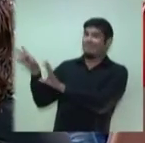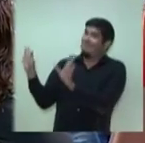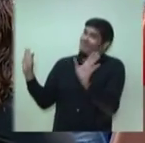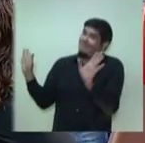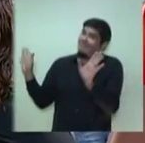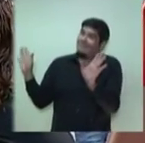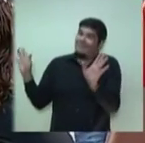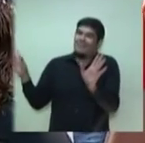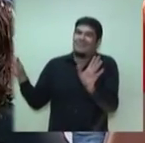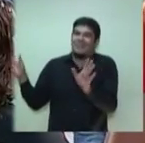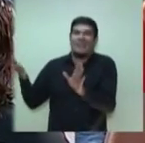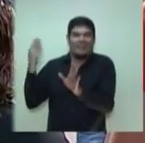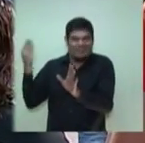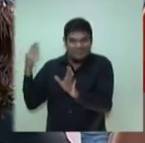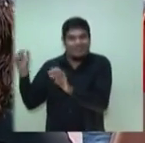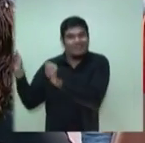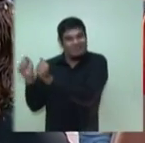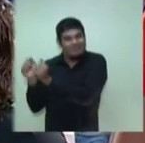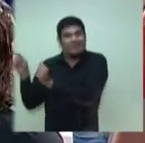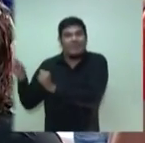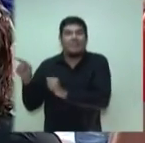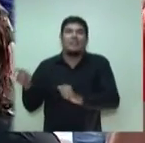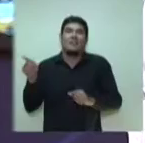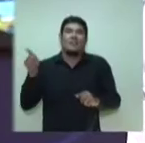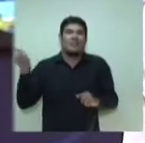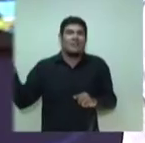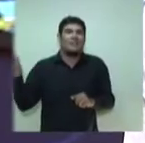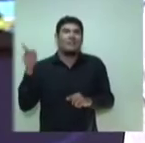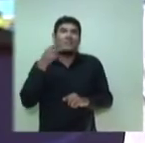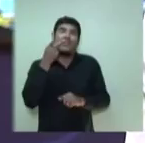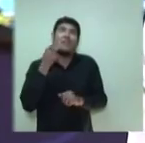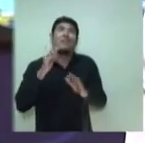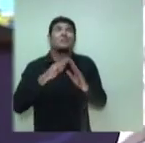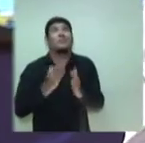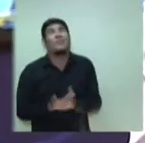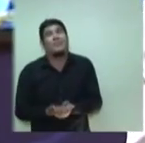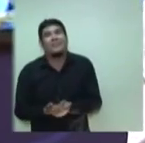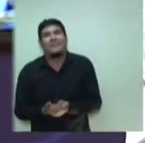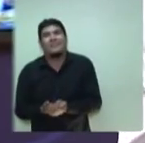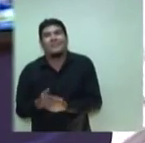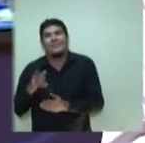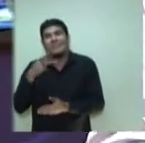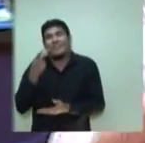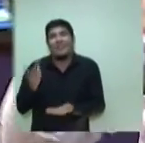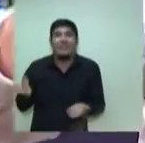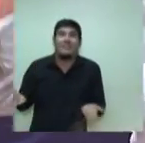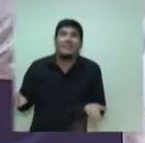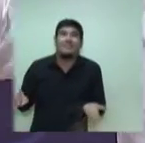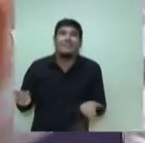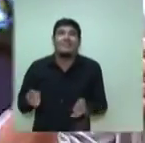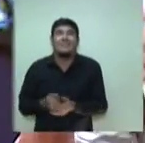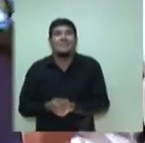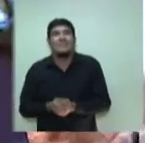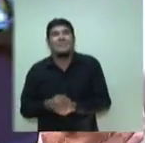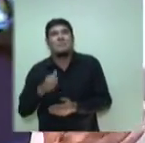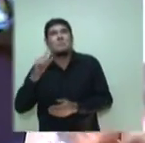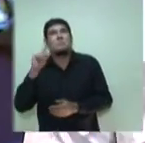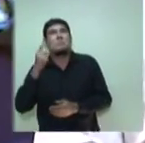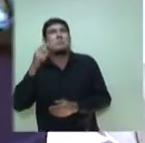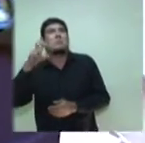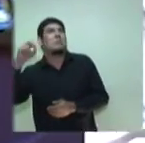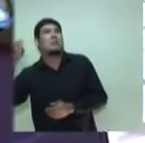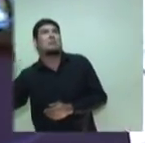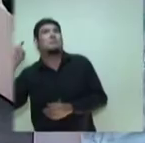Ele, por exemplo, se refere às escolas. Dizendo que não seriam, então, 1.500, seriam 1.000.